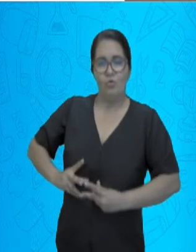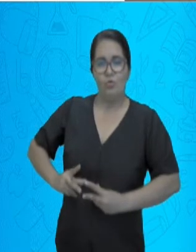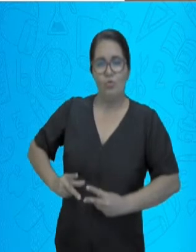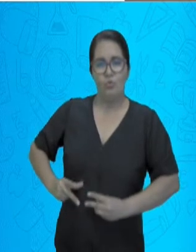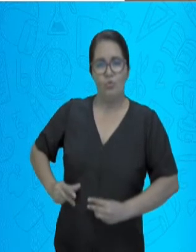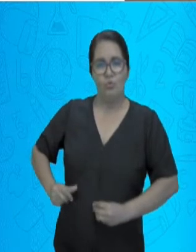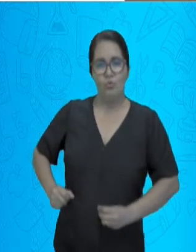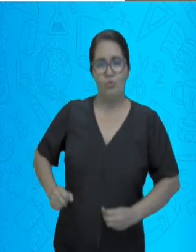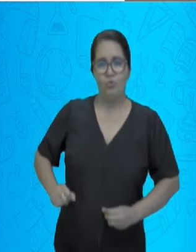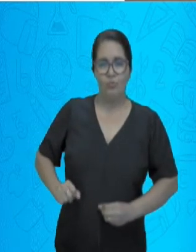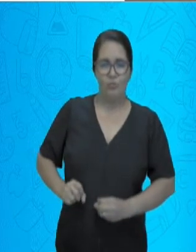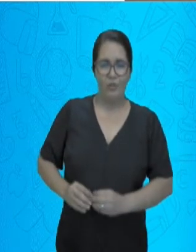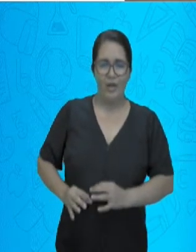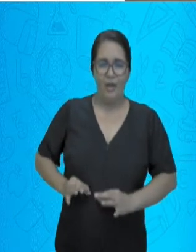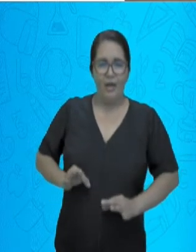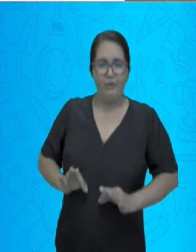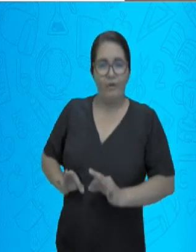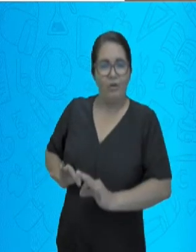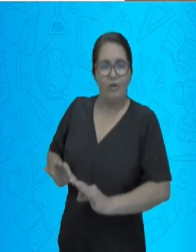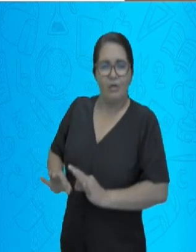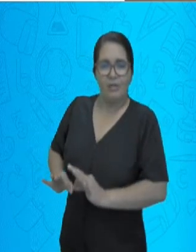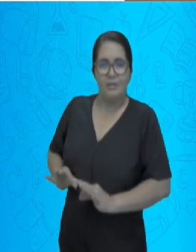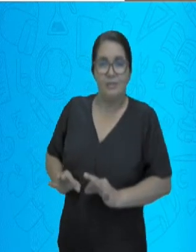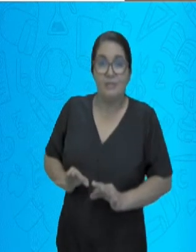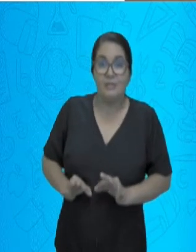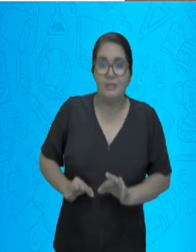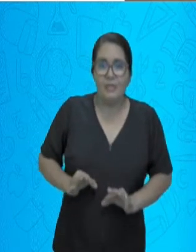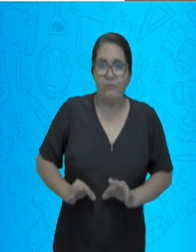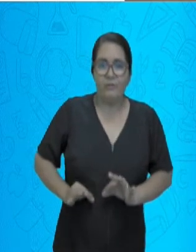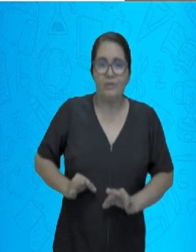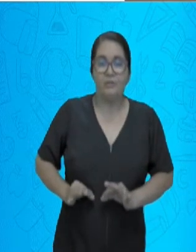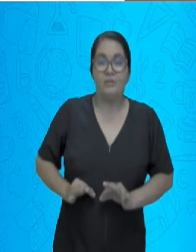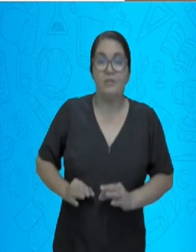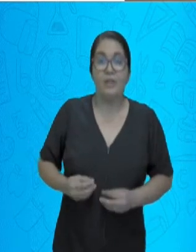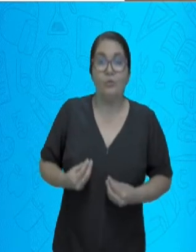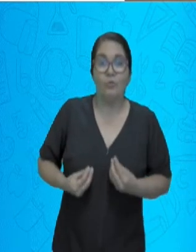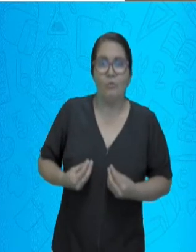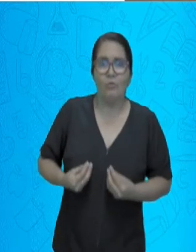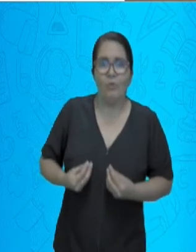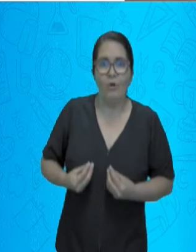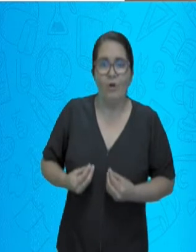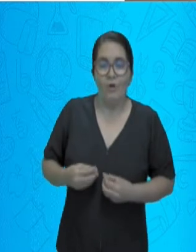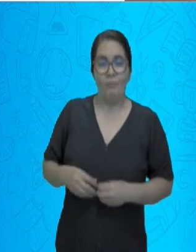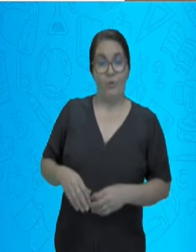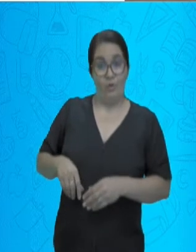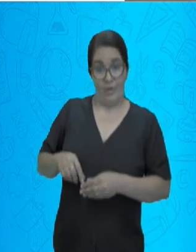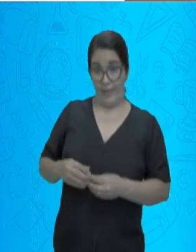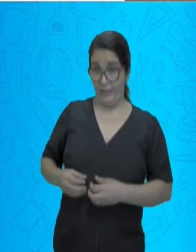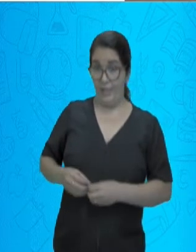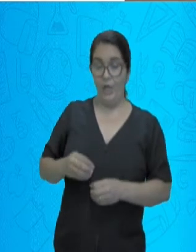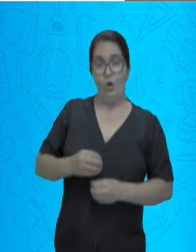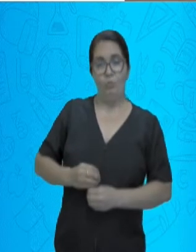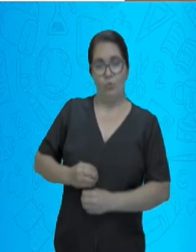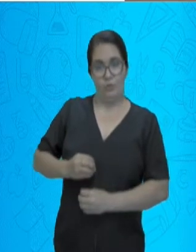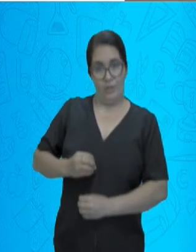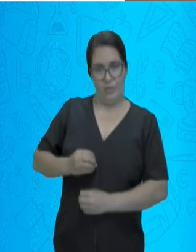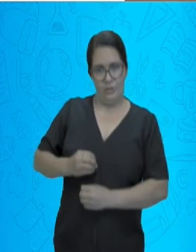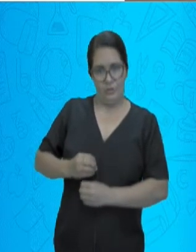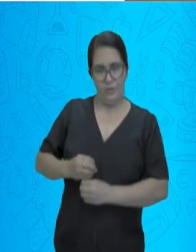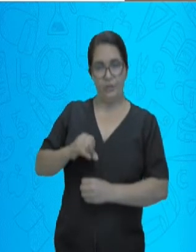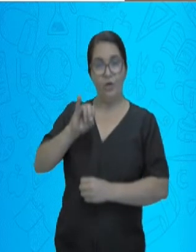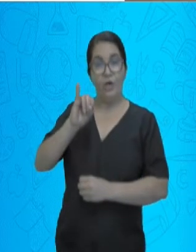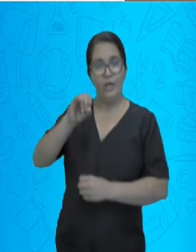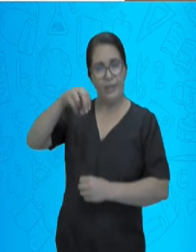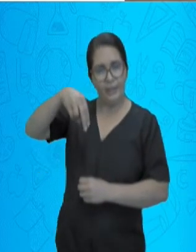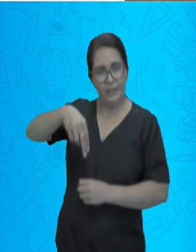reorganizar isso para o meu intestino delgado. Chegou no intestino delgado, eu tenho